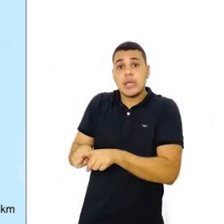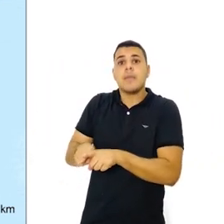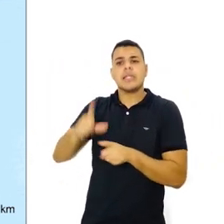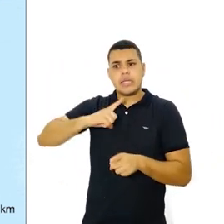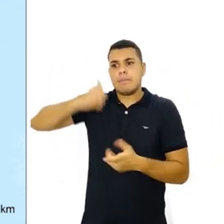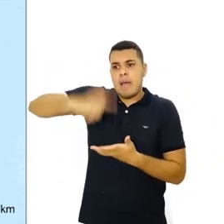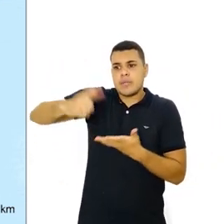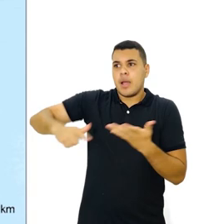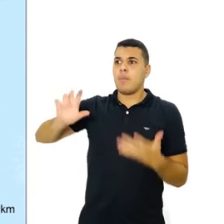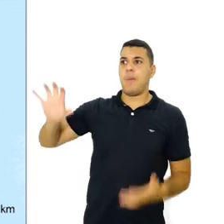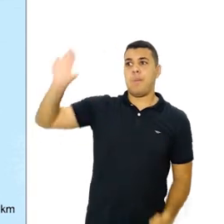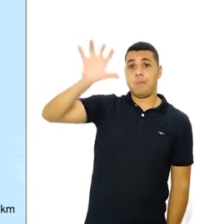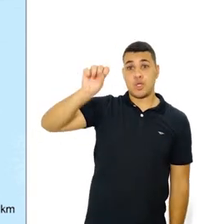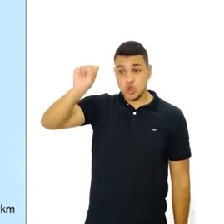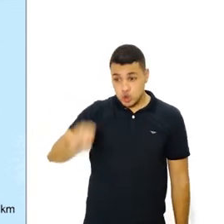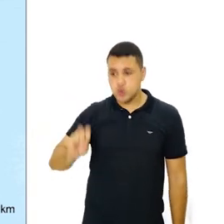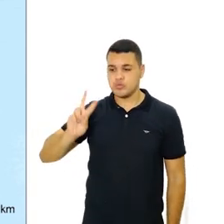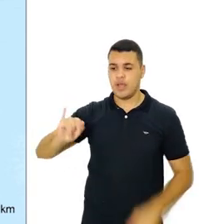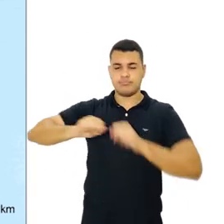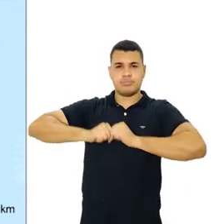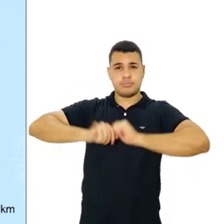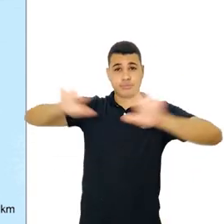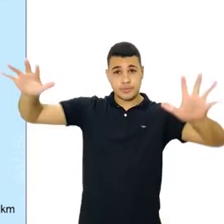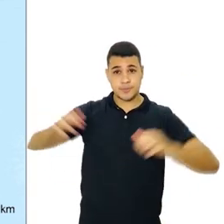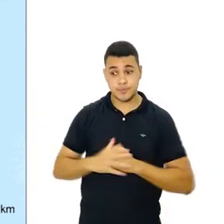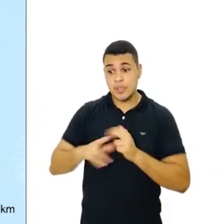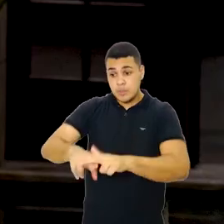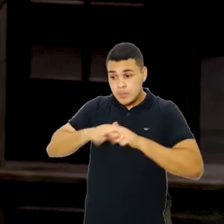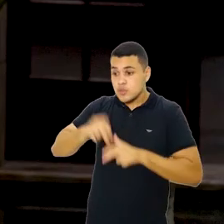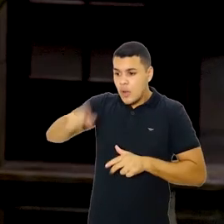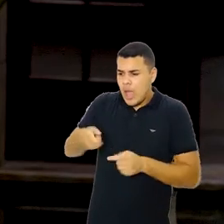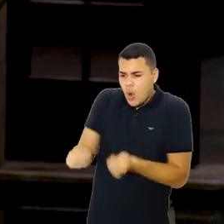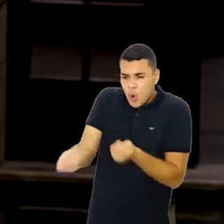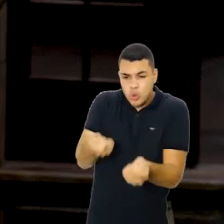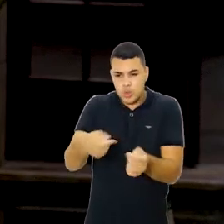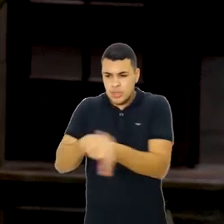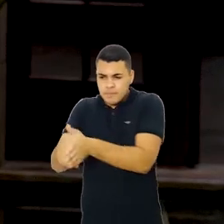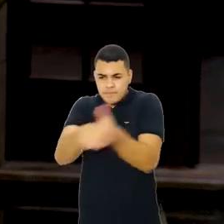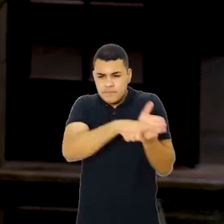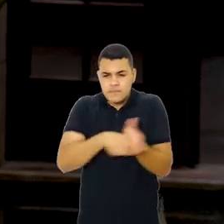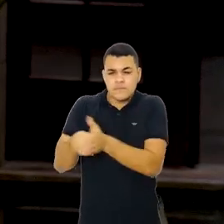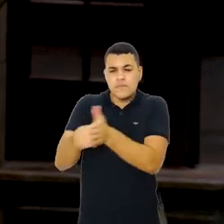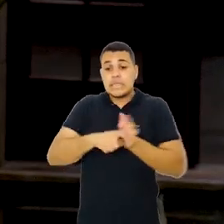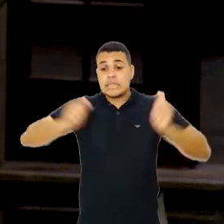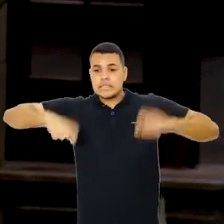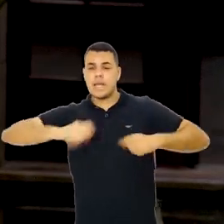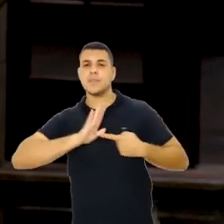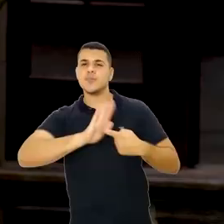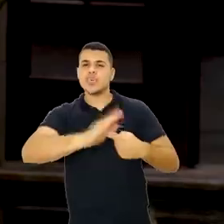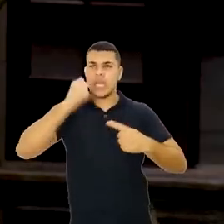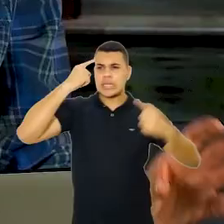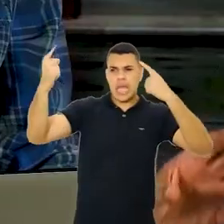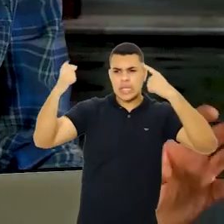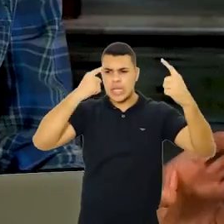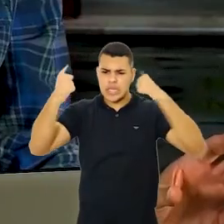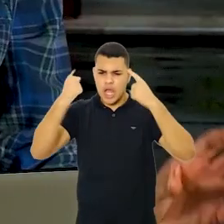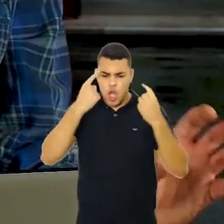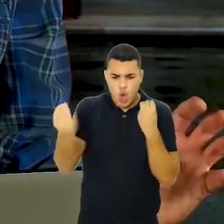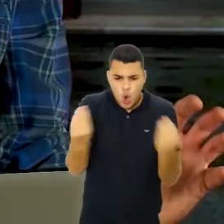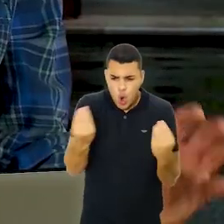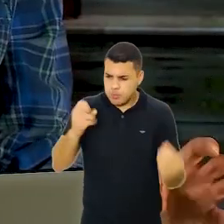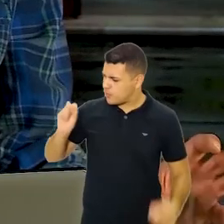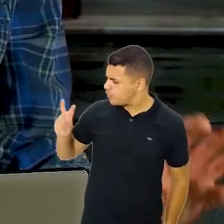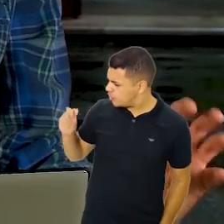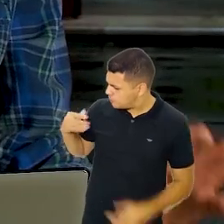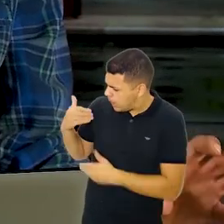região centro-oeste e também de evolução para a região sul. Então, o mapeamento da doença, por si só, já pode dar